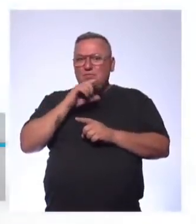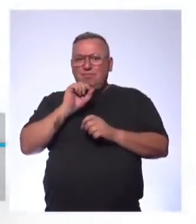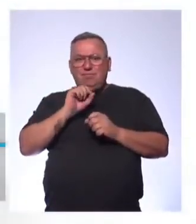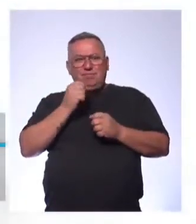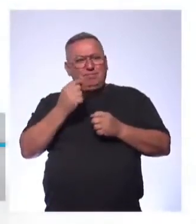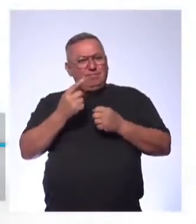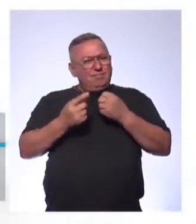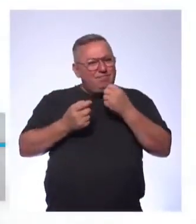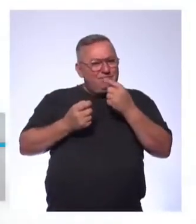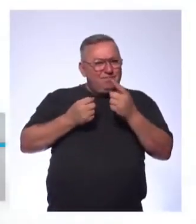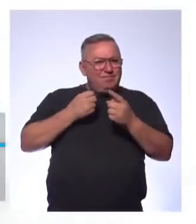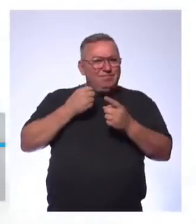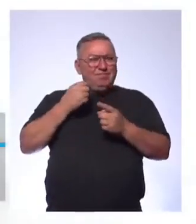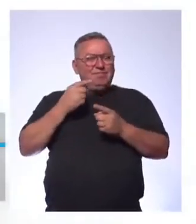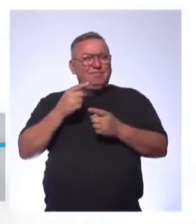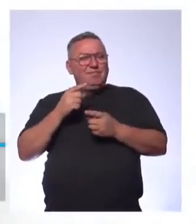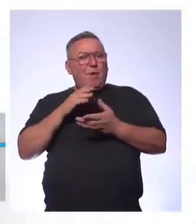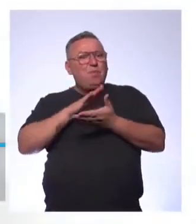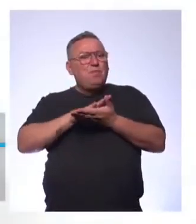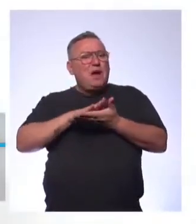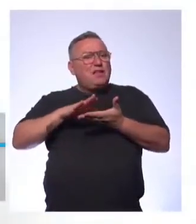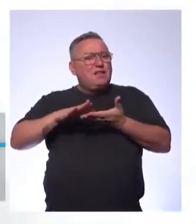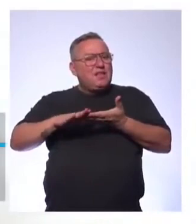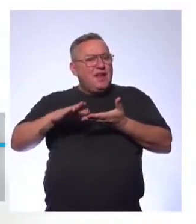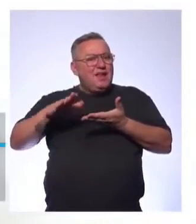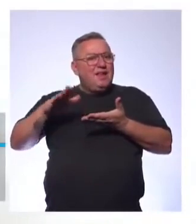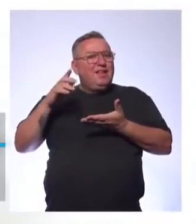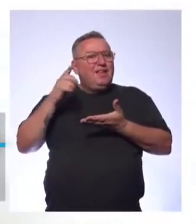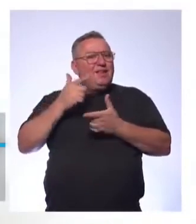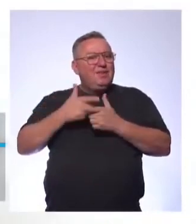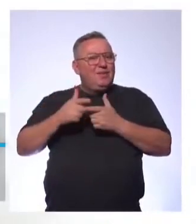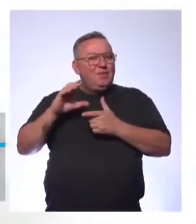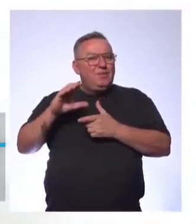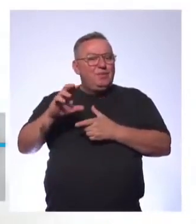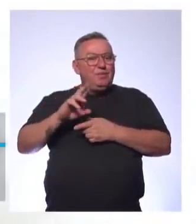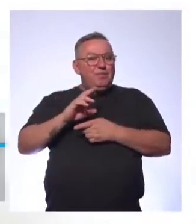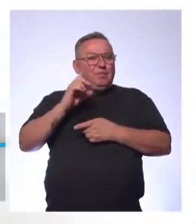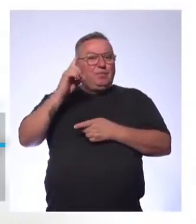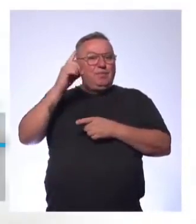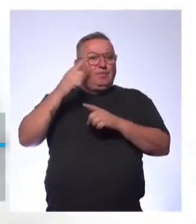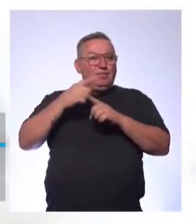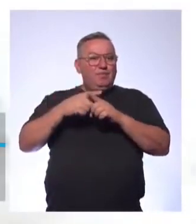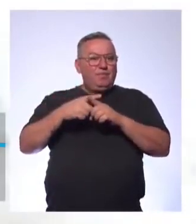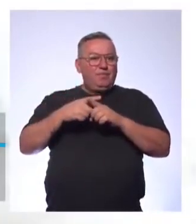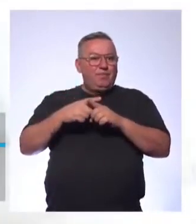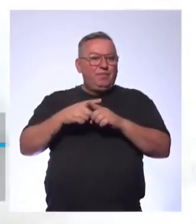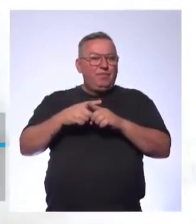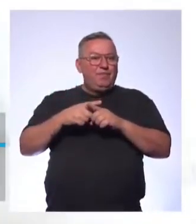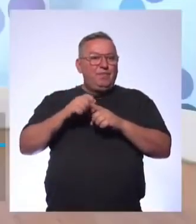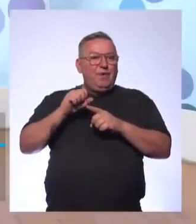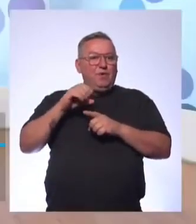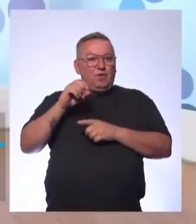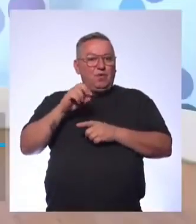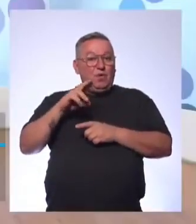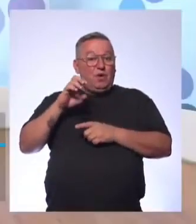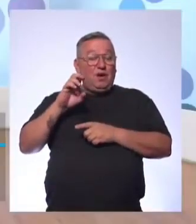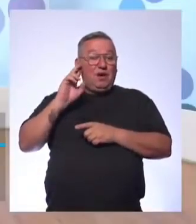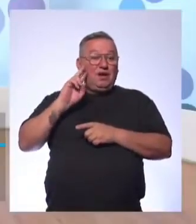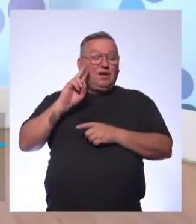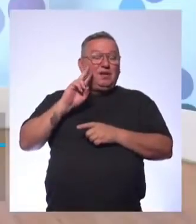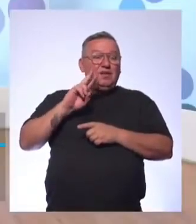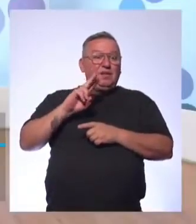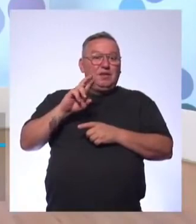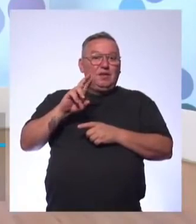tese sobre isso Eu acho assim, respondeu a primeira vez, não teve um score legal Aí viu as